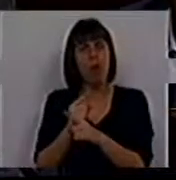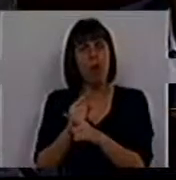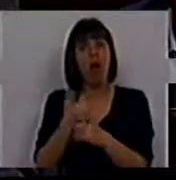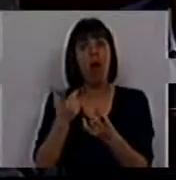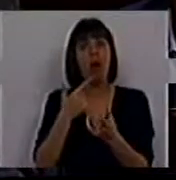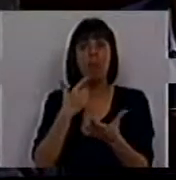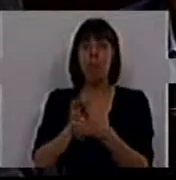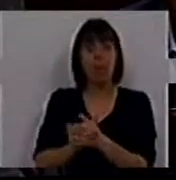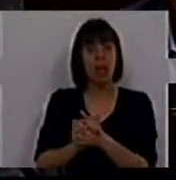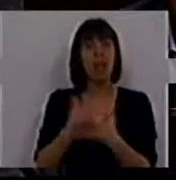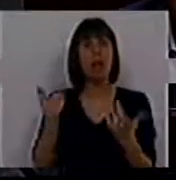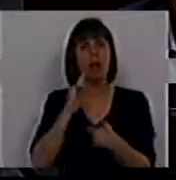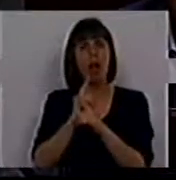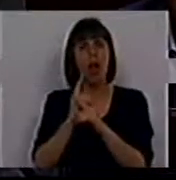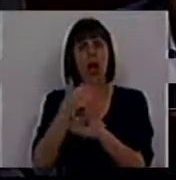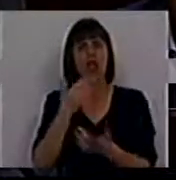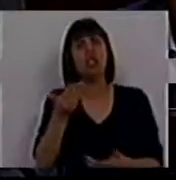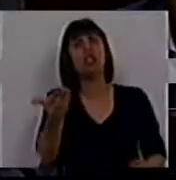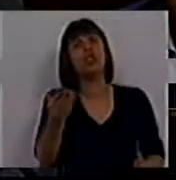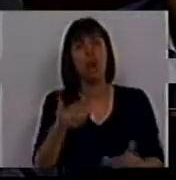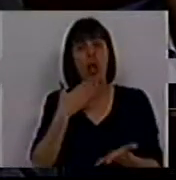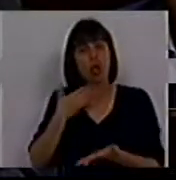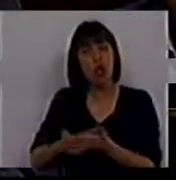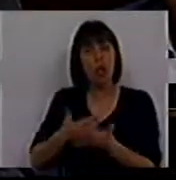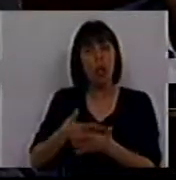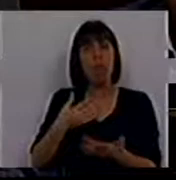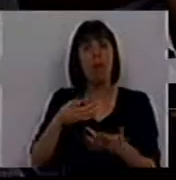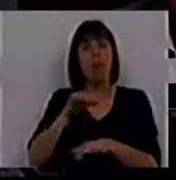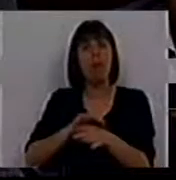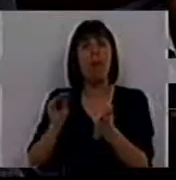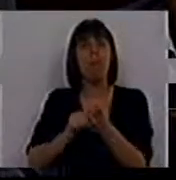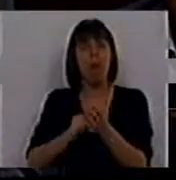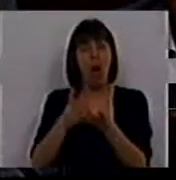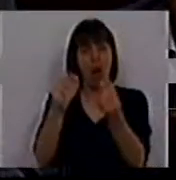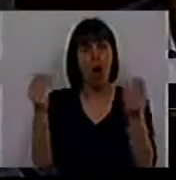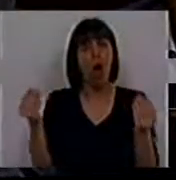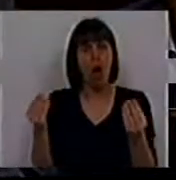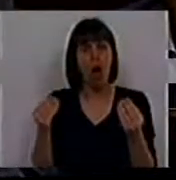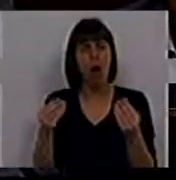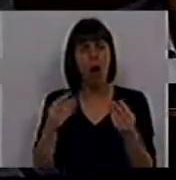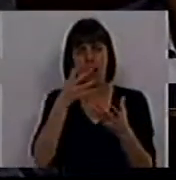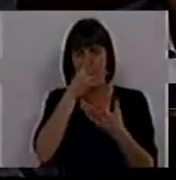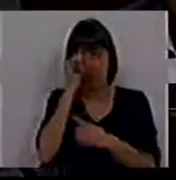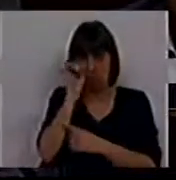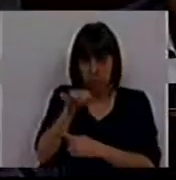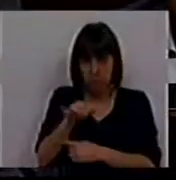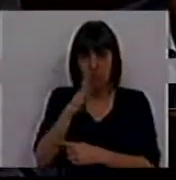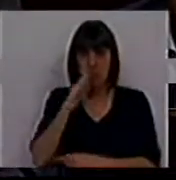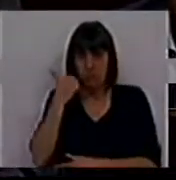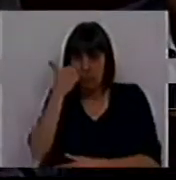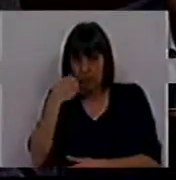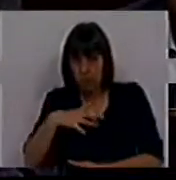muito agradecidos pela esmola da sopa dos pobres. Muitos deles de cabeça em baixo e